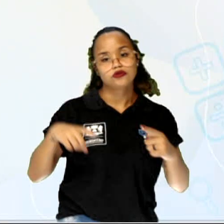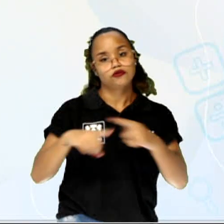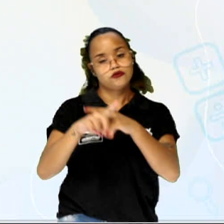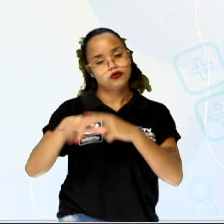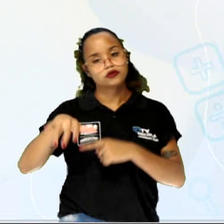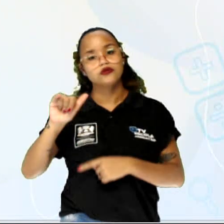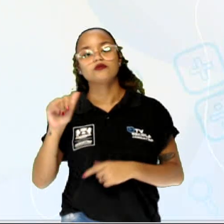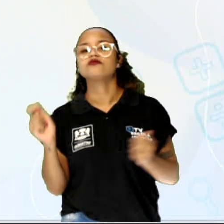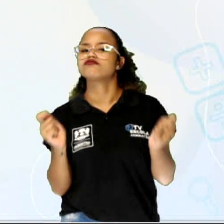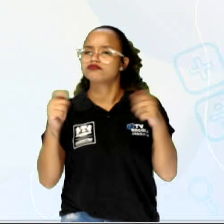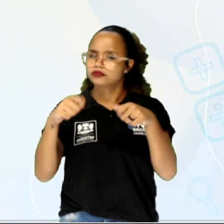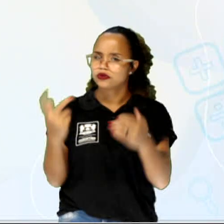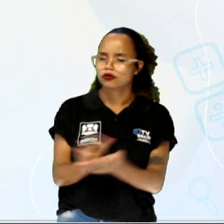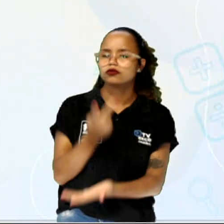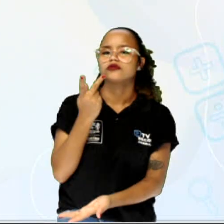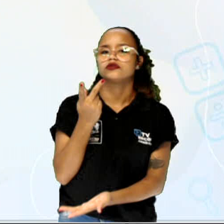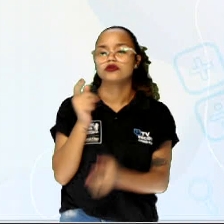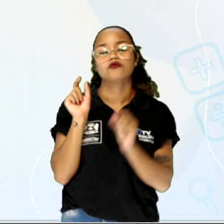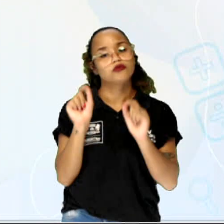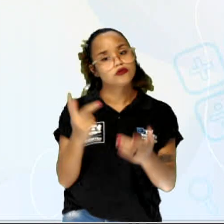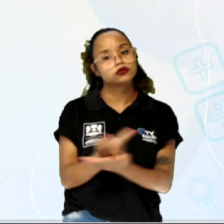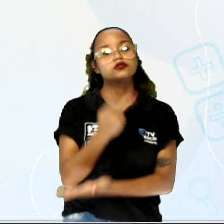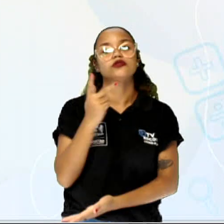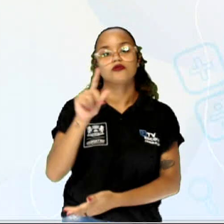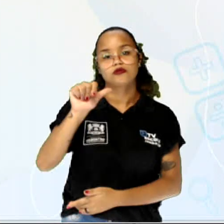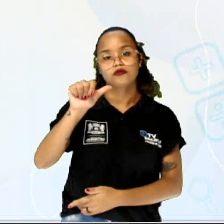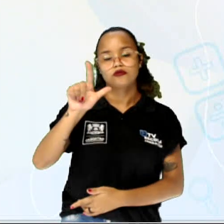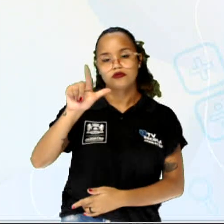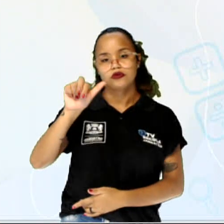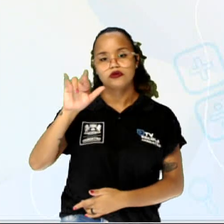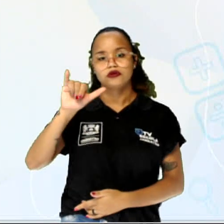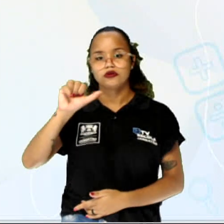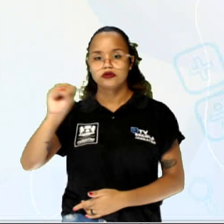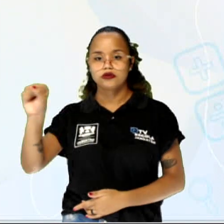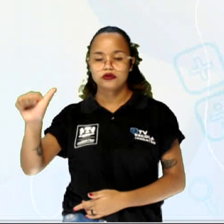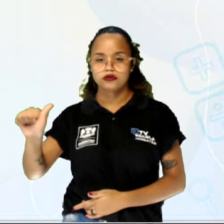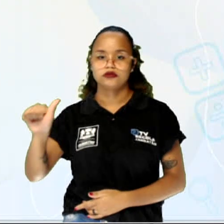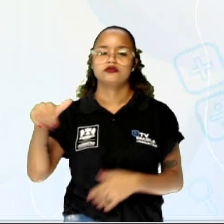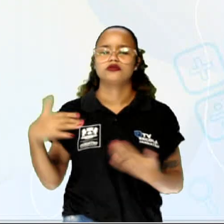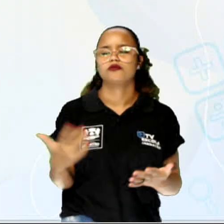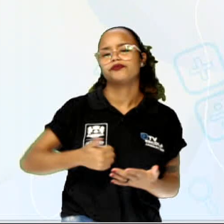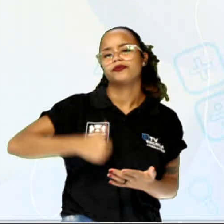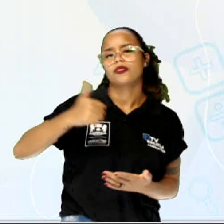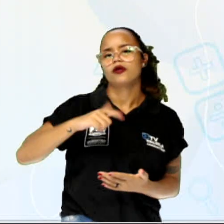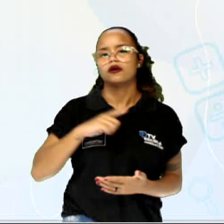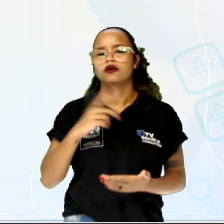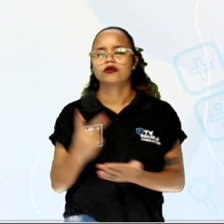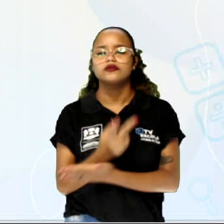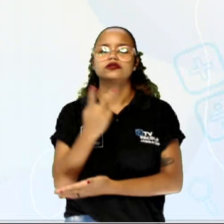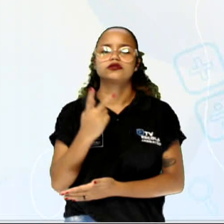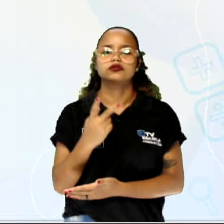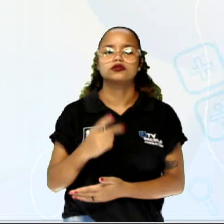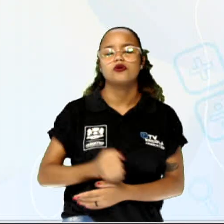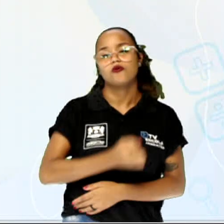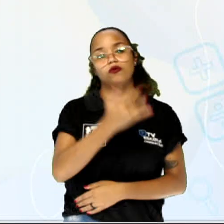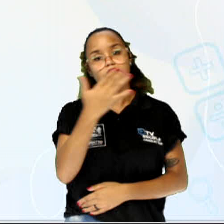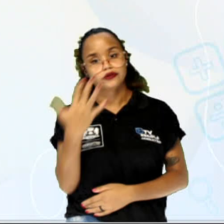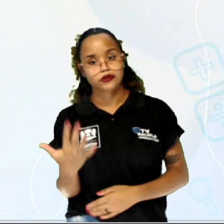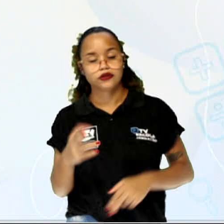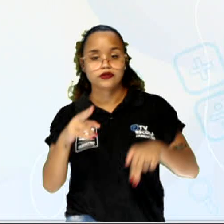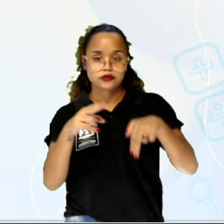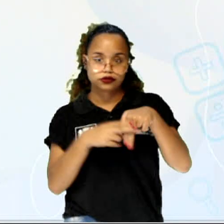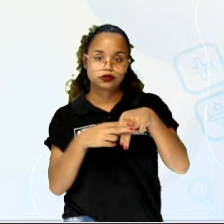possibilidades. Que foi o que aconteceu com Larissa, né? Vamos imaginar que o primeiro evento seria a quantidade de saias que ela tem,